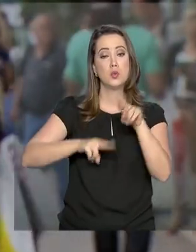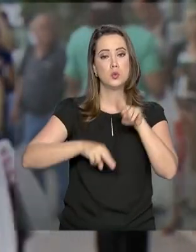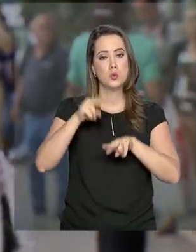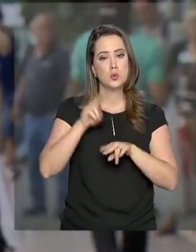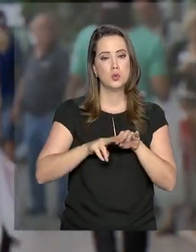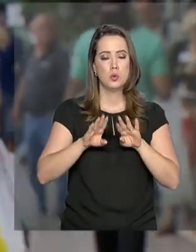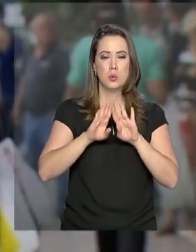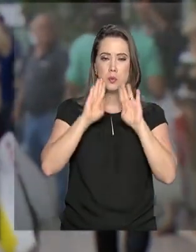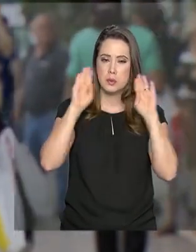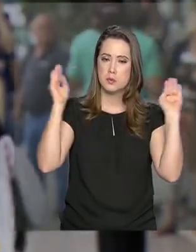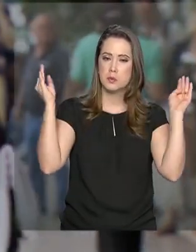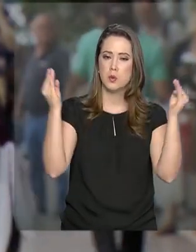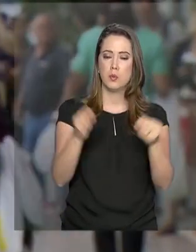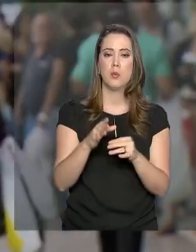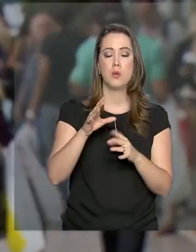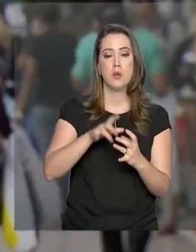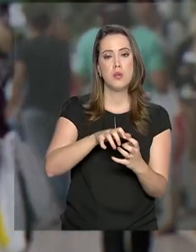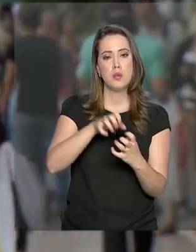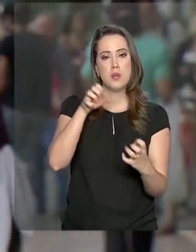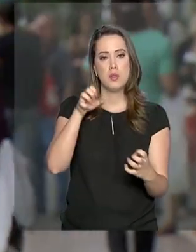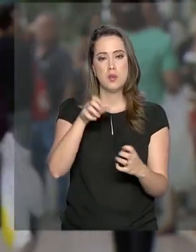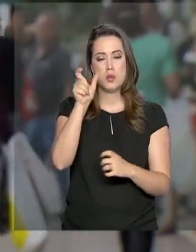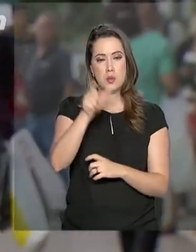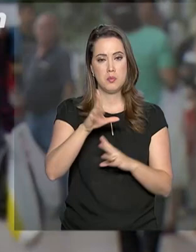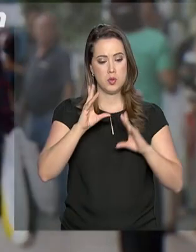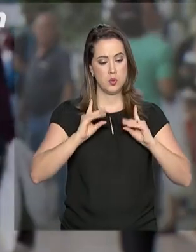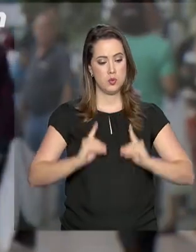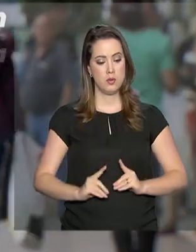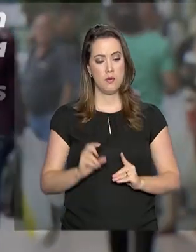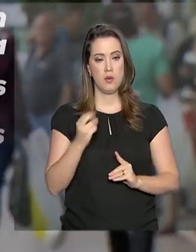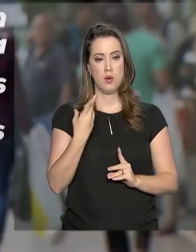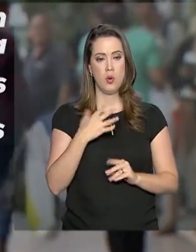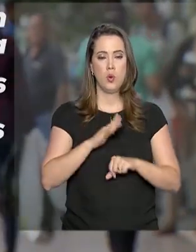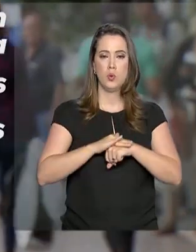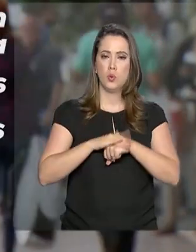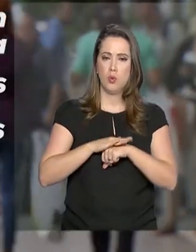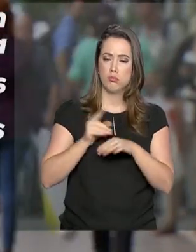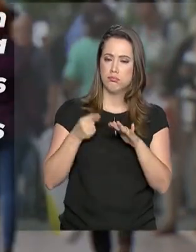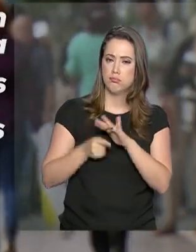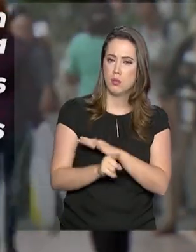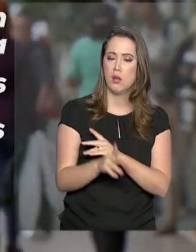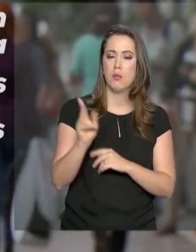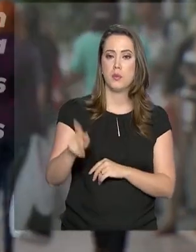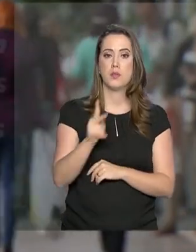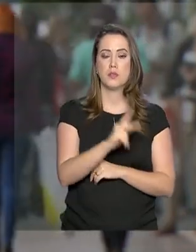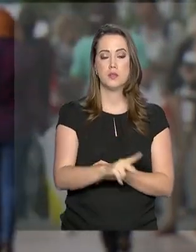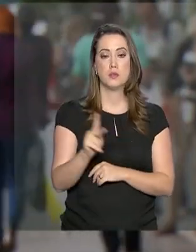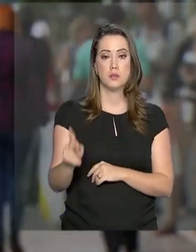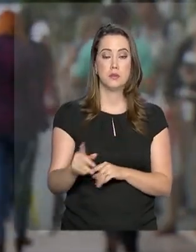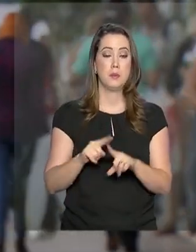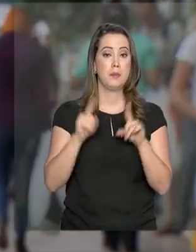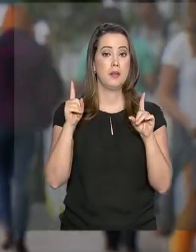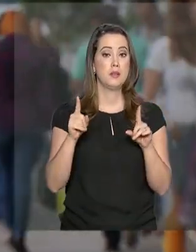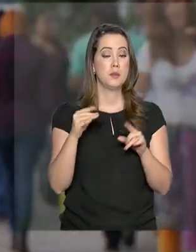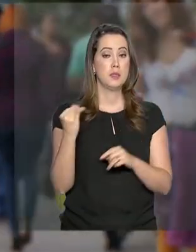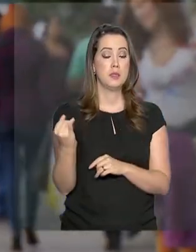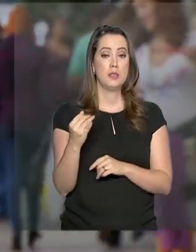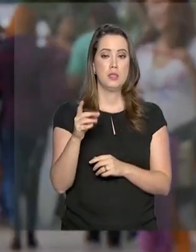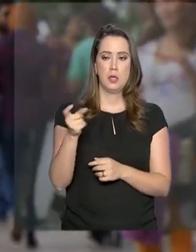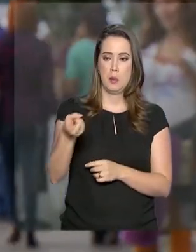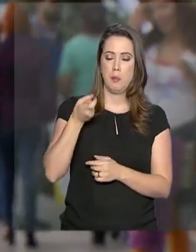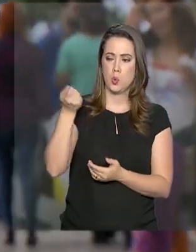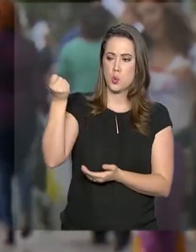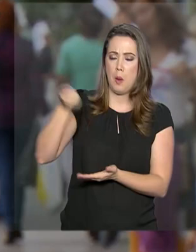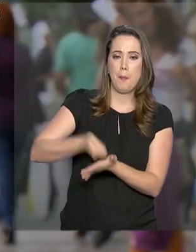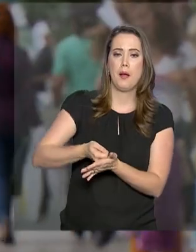com prioridade para idosos, pessoas com deficiência ou doenças graves e professores. Já quem tem imposto a pagar,